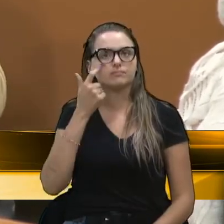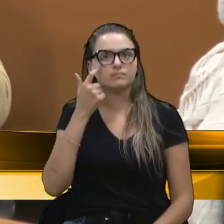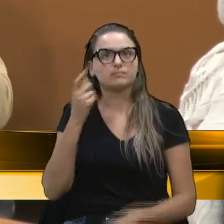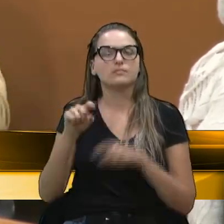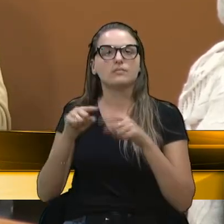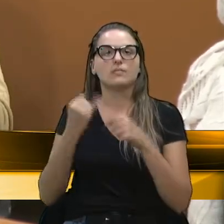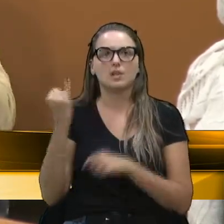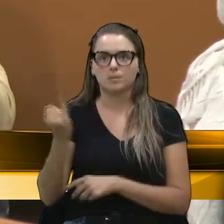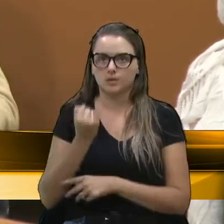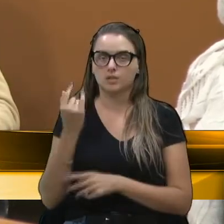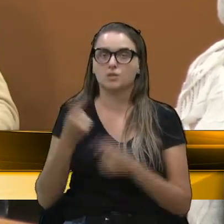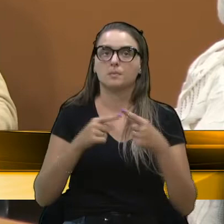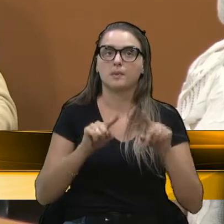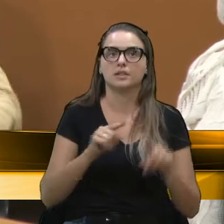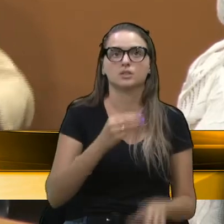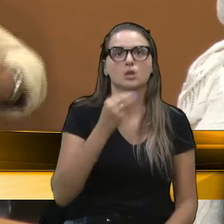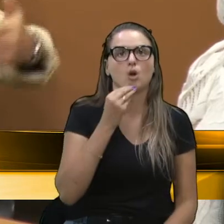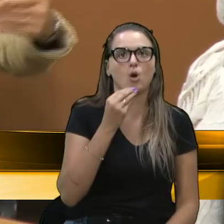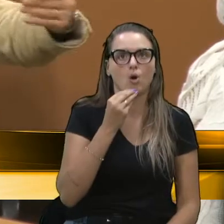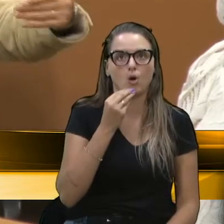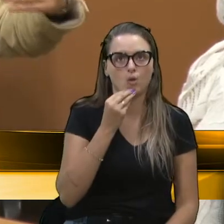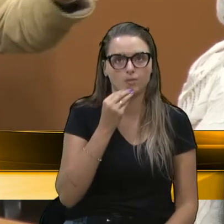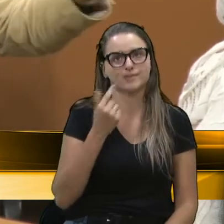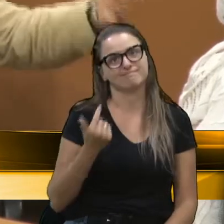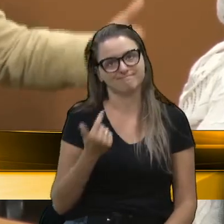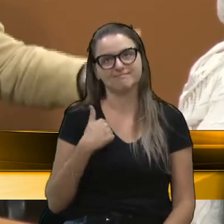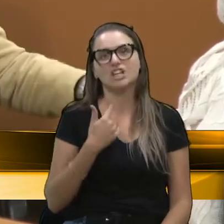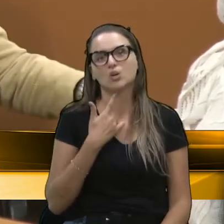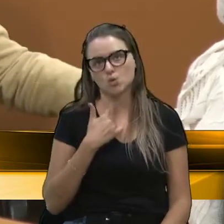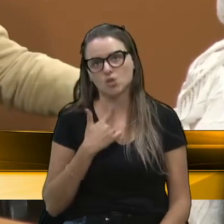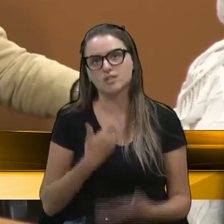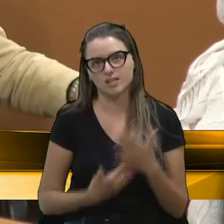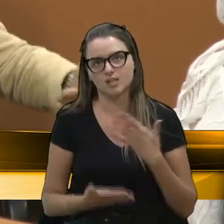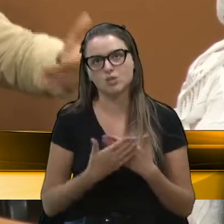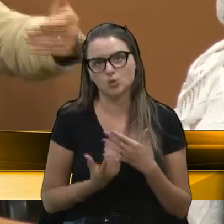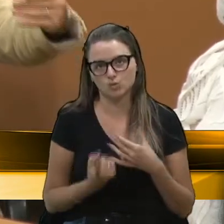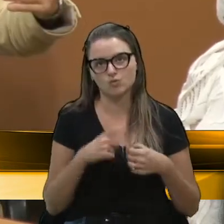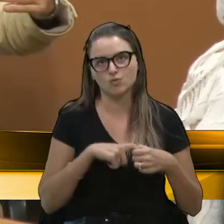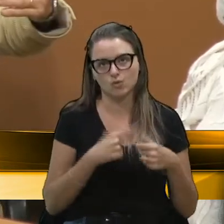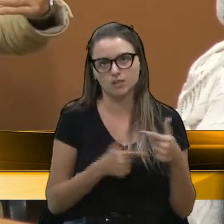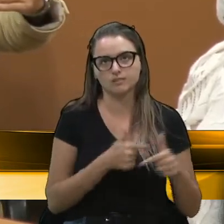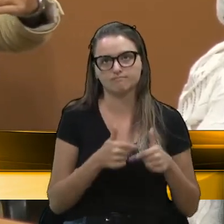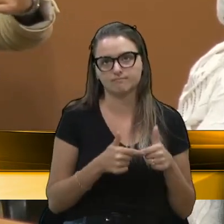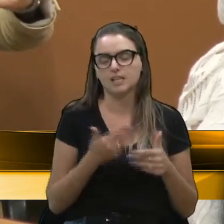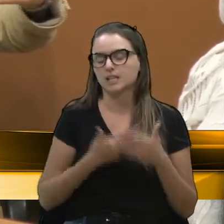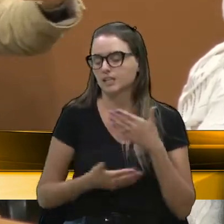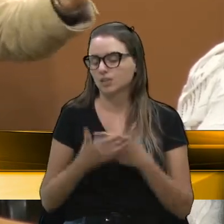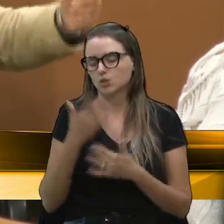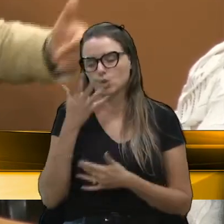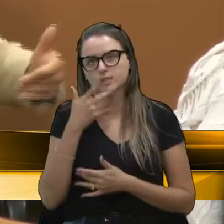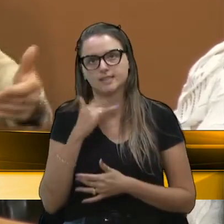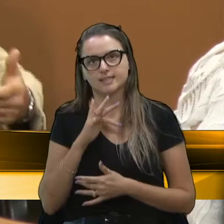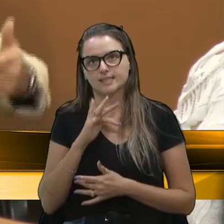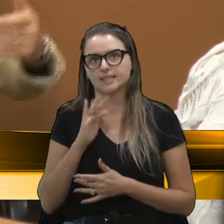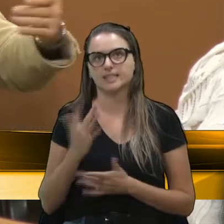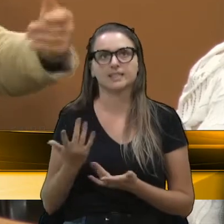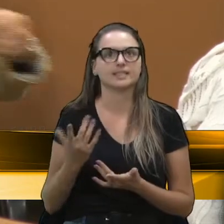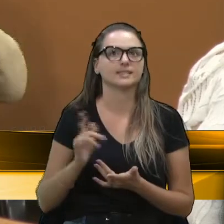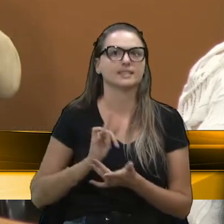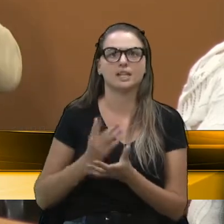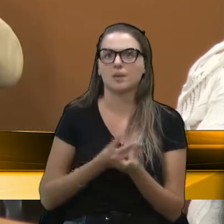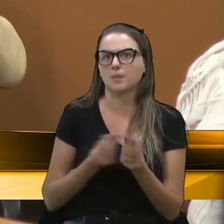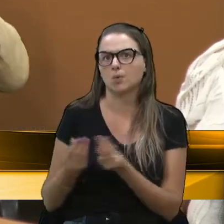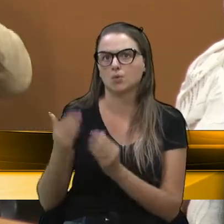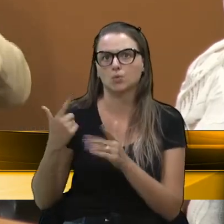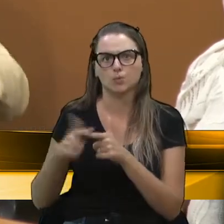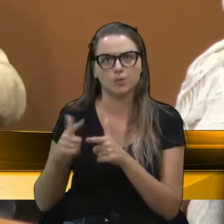Agora, é evidente que meu coração diz, gostaria que todo mundo voltasse a trabalhar. As crianças em casa têm uma série de problemas.